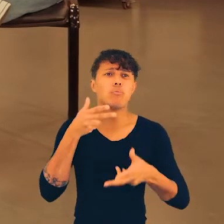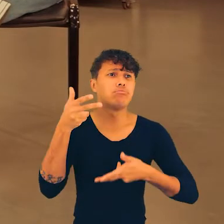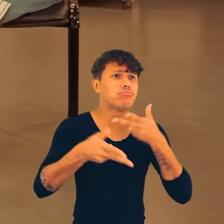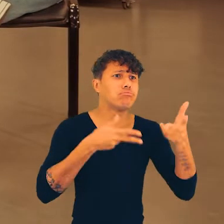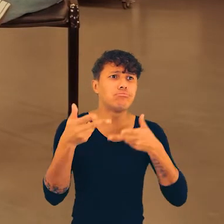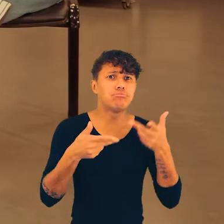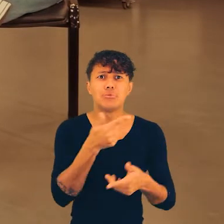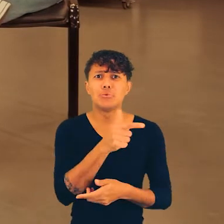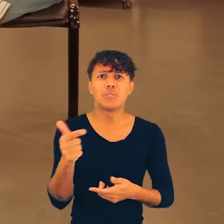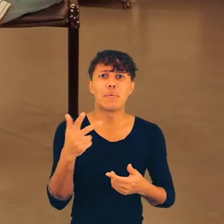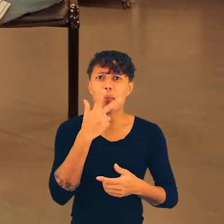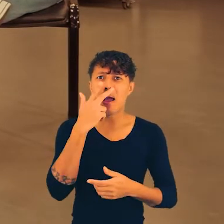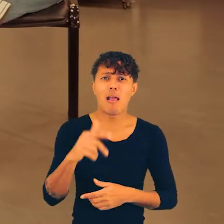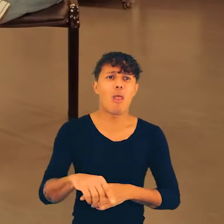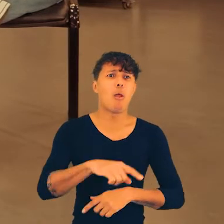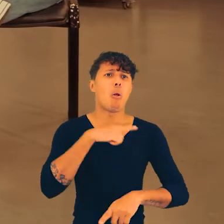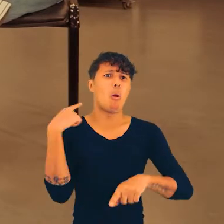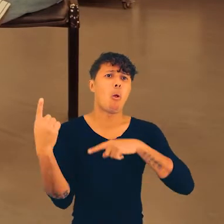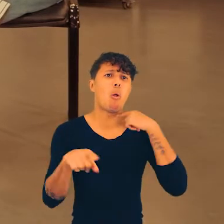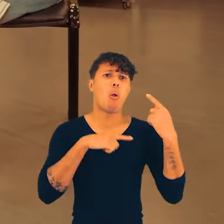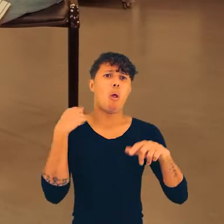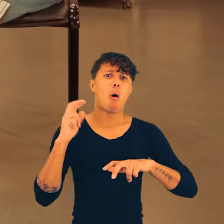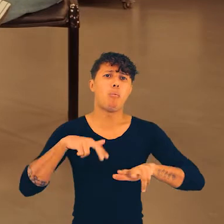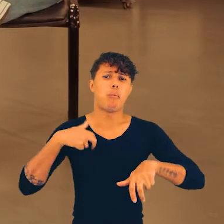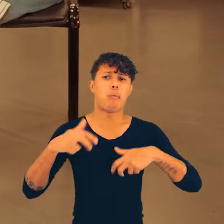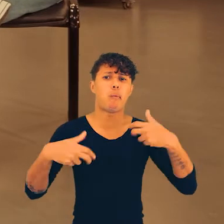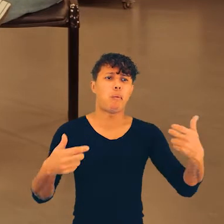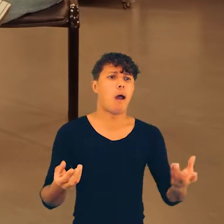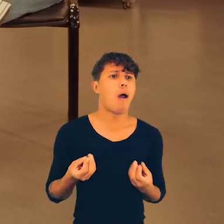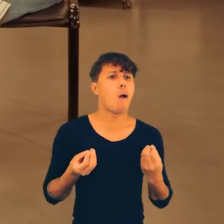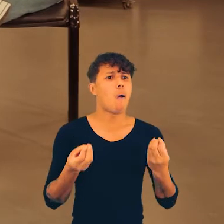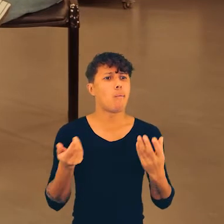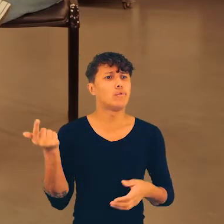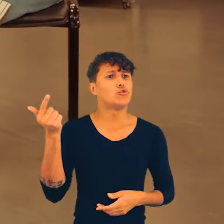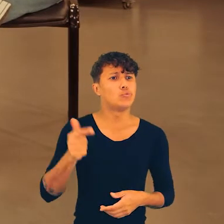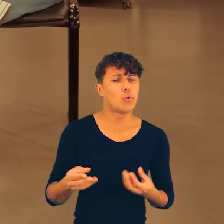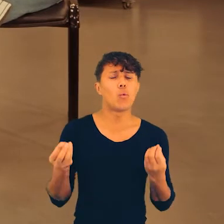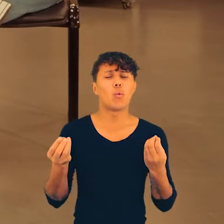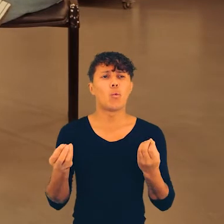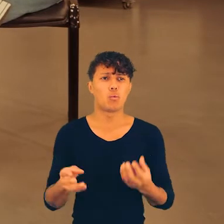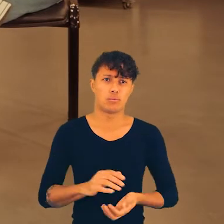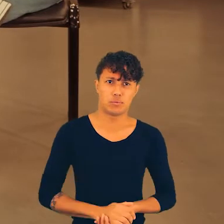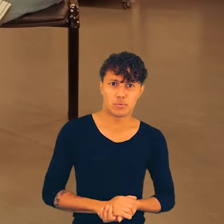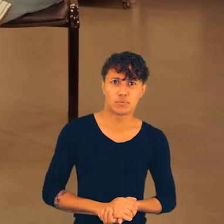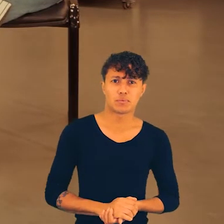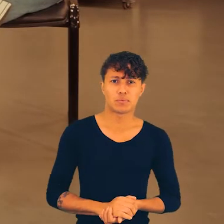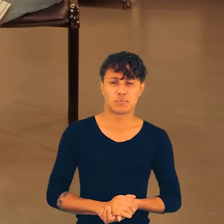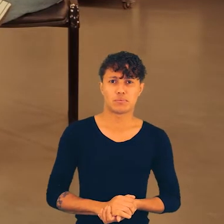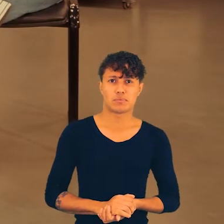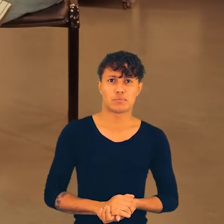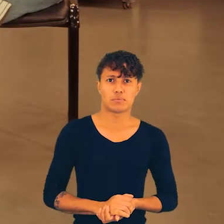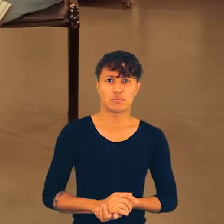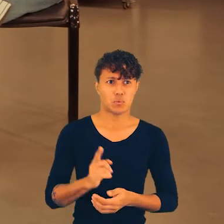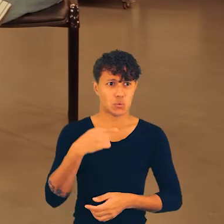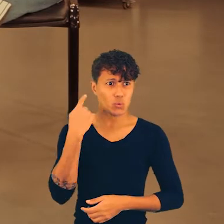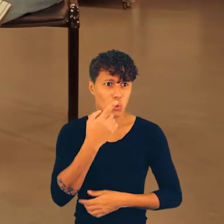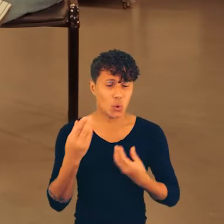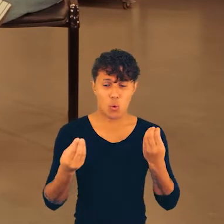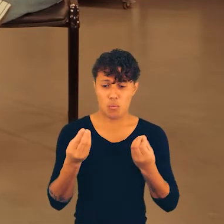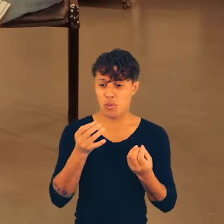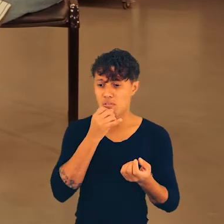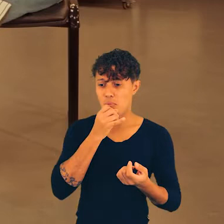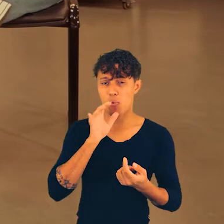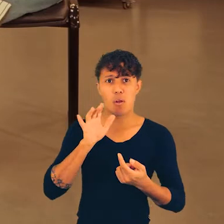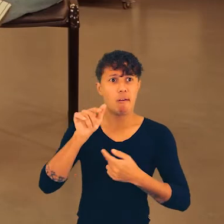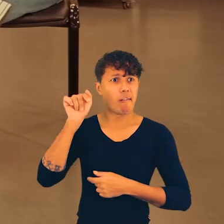Como que a gente estabelece diálogo, sendo que a gente está morrendo? Percebe? E aí, de novo, como que a gente